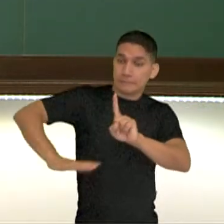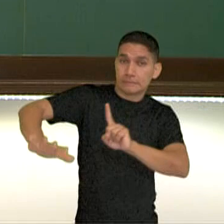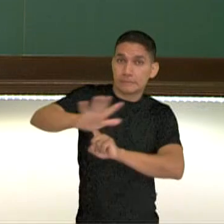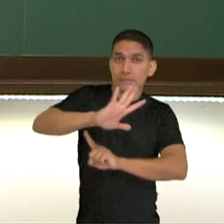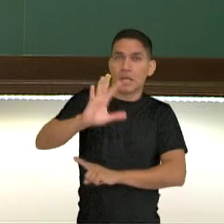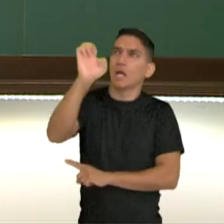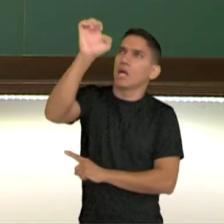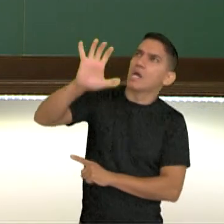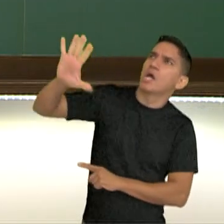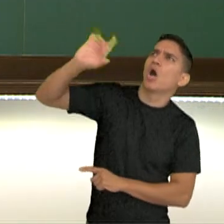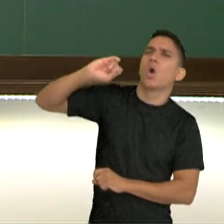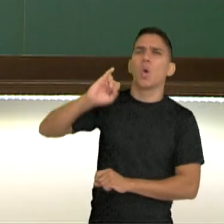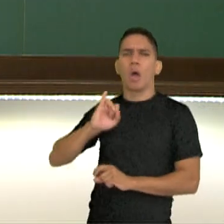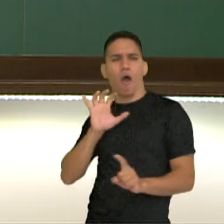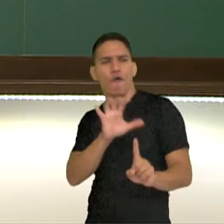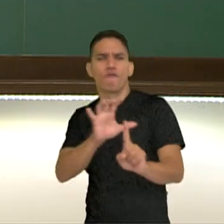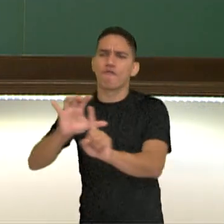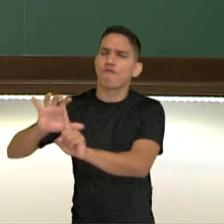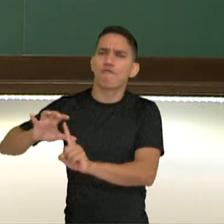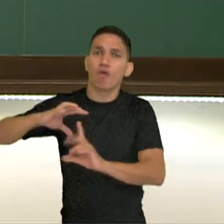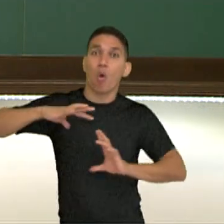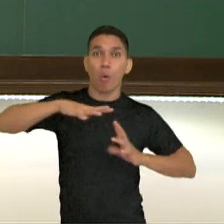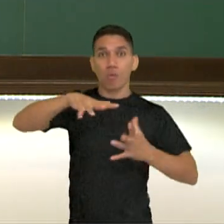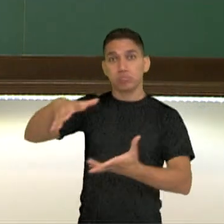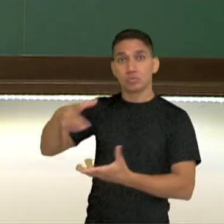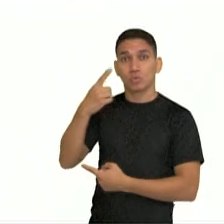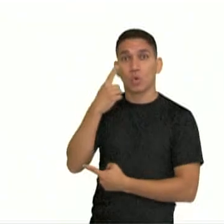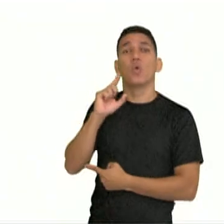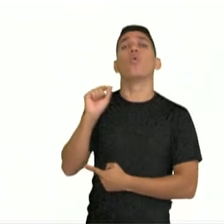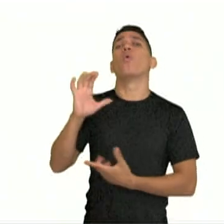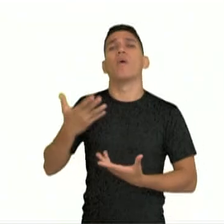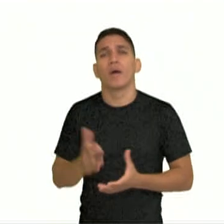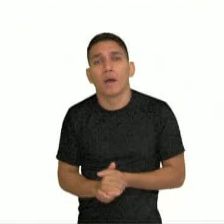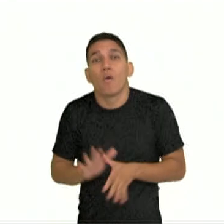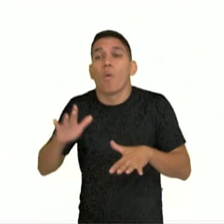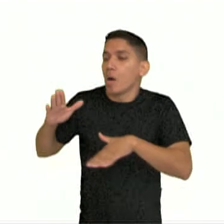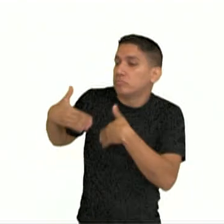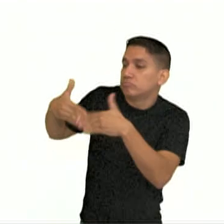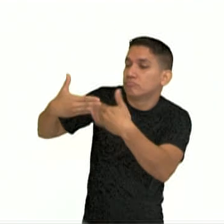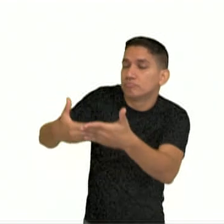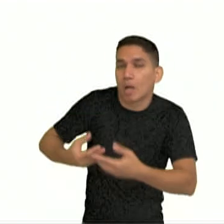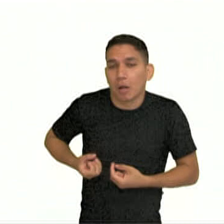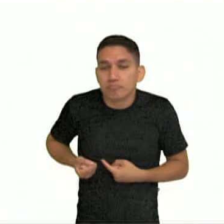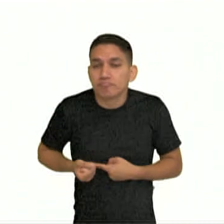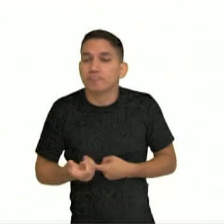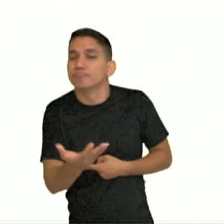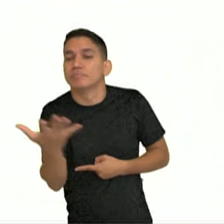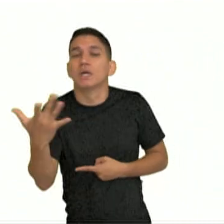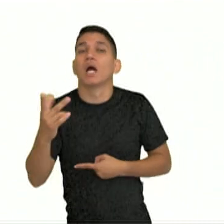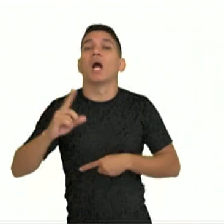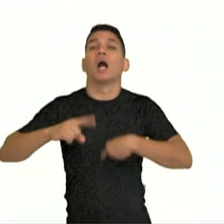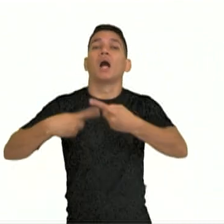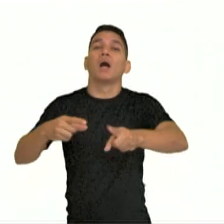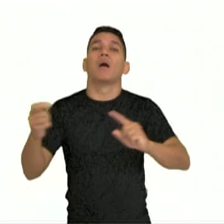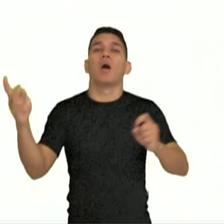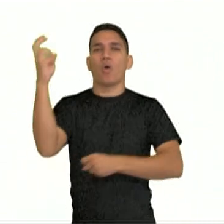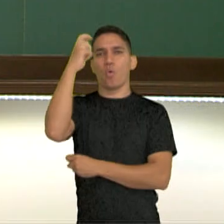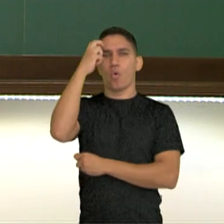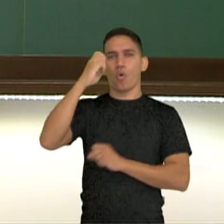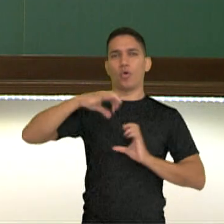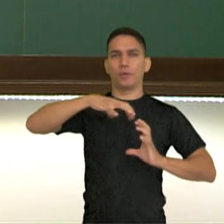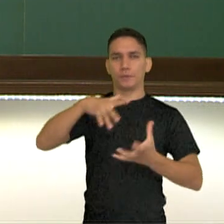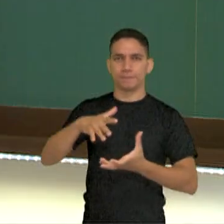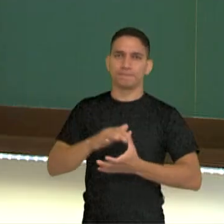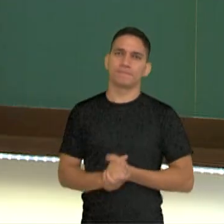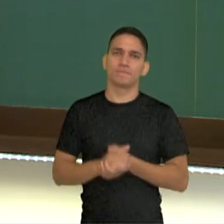Europa? Civilizações que influenciaram todo o mundo ocidental. Quais as heranças culturais que eles deixaram para a cultura ocidental?